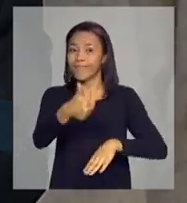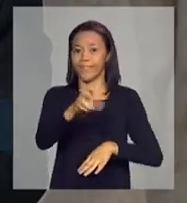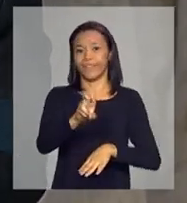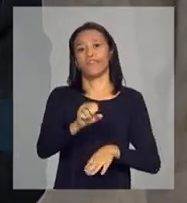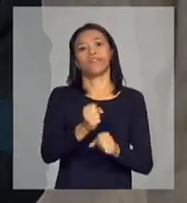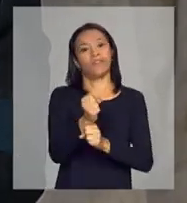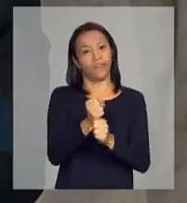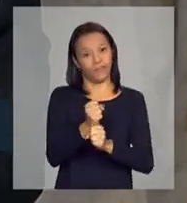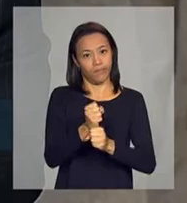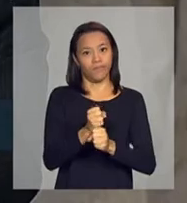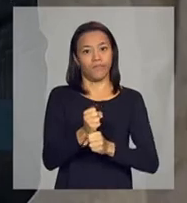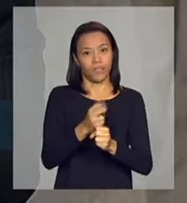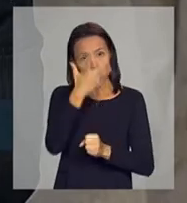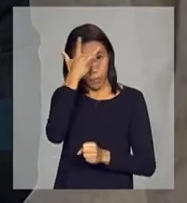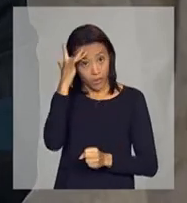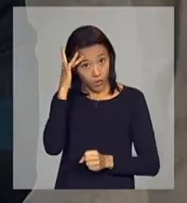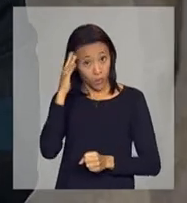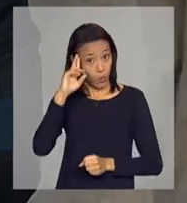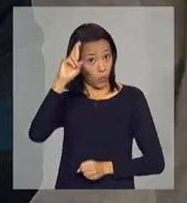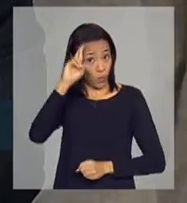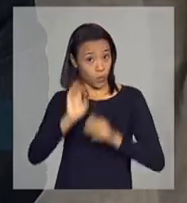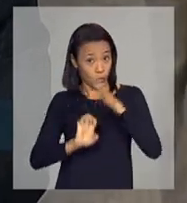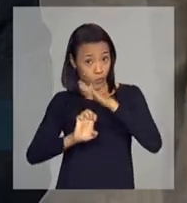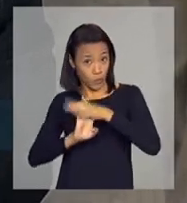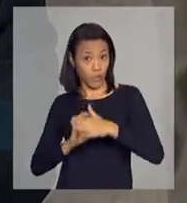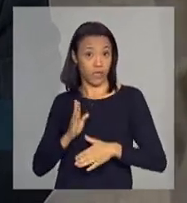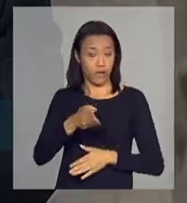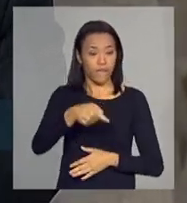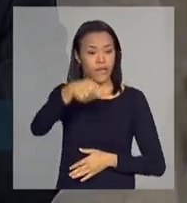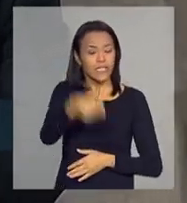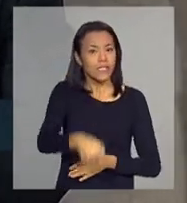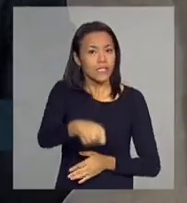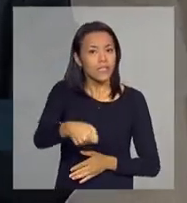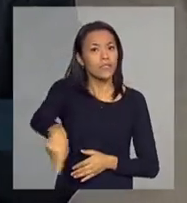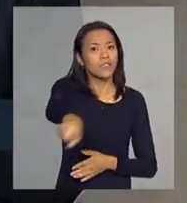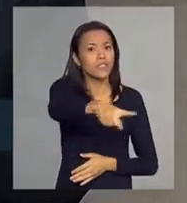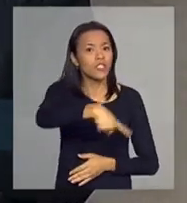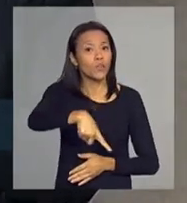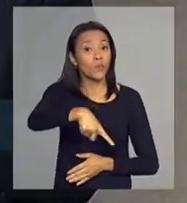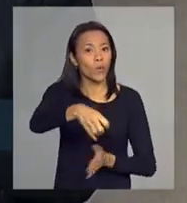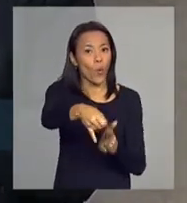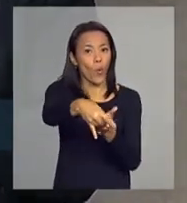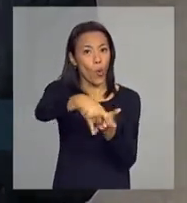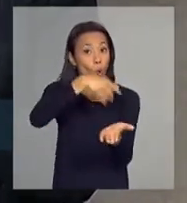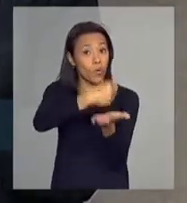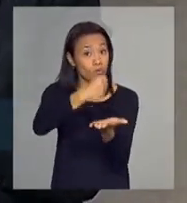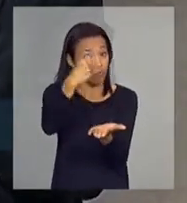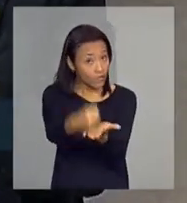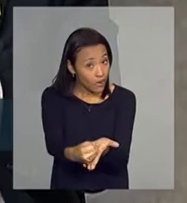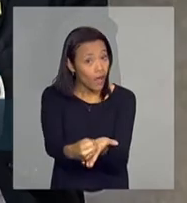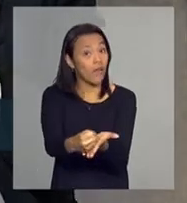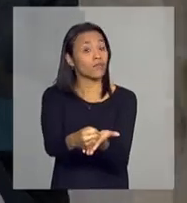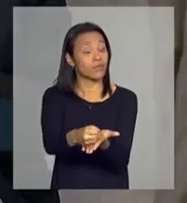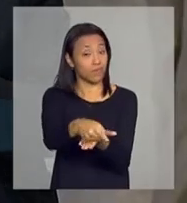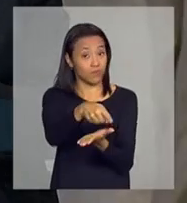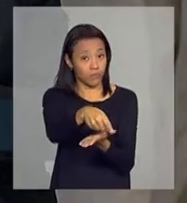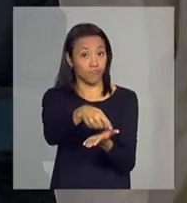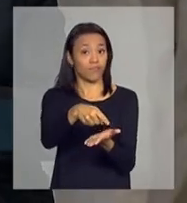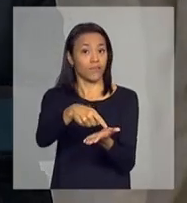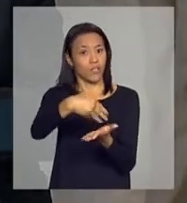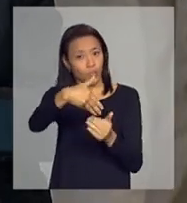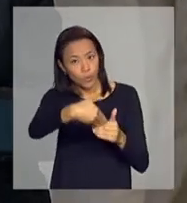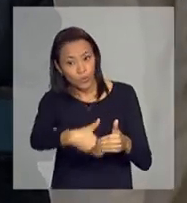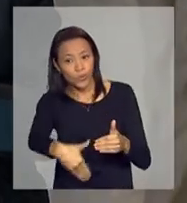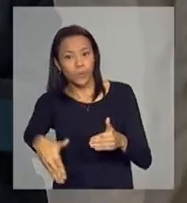financiar, ele vai exigir do produtor um contrato de arrendamento ou uma carta de anuência durante